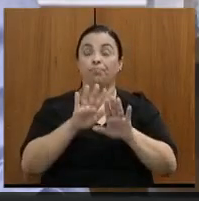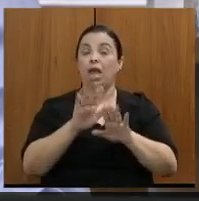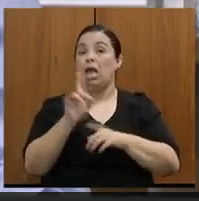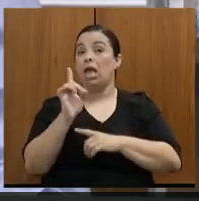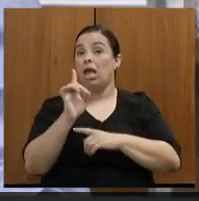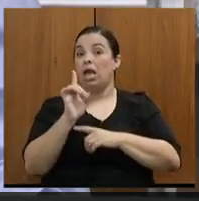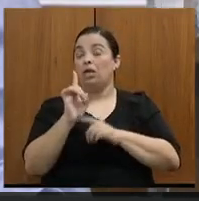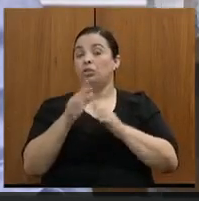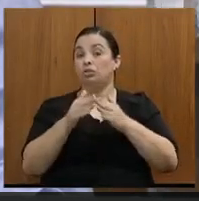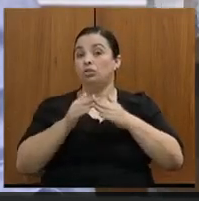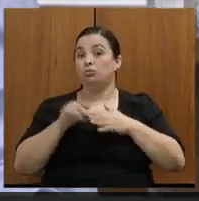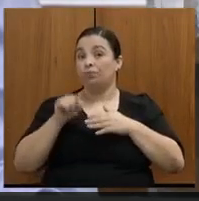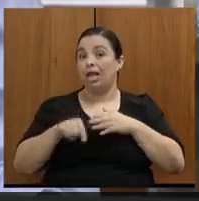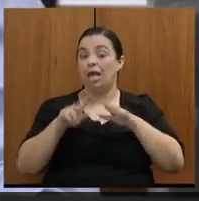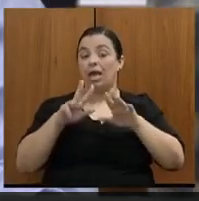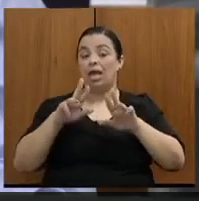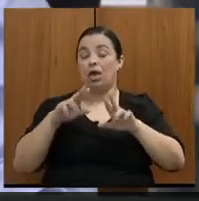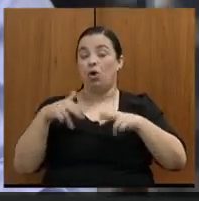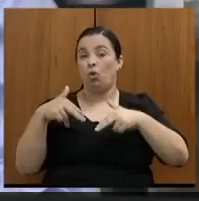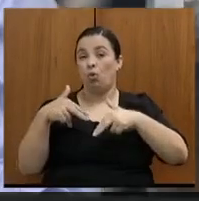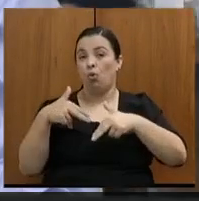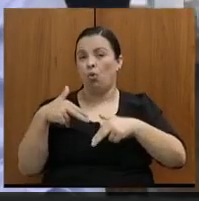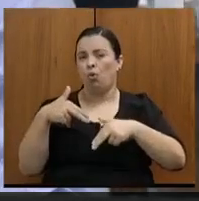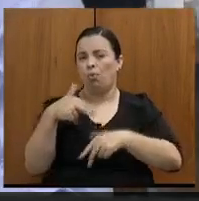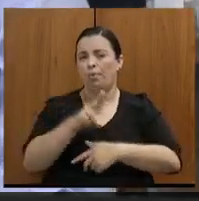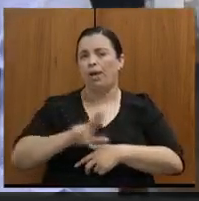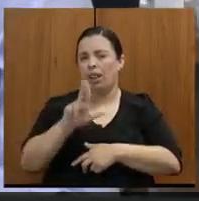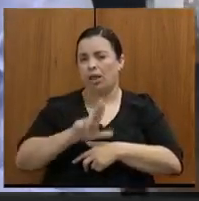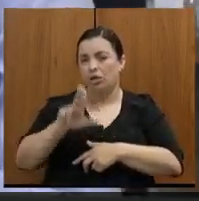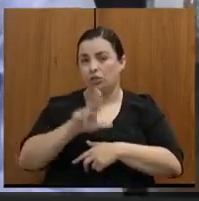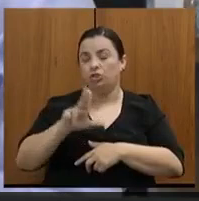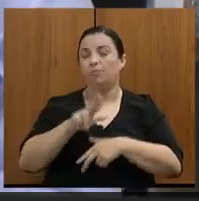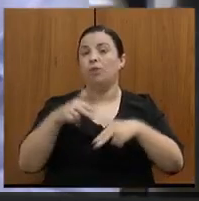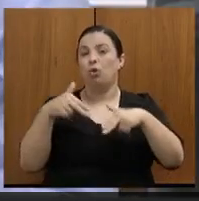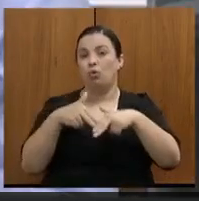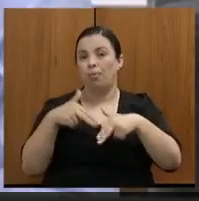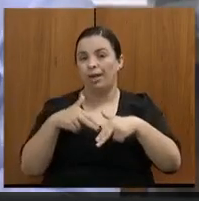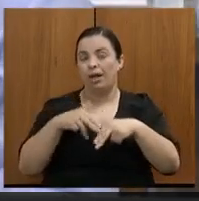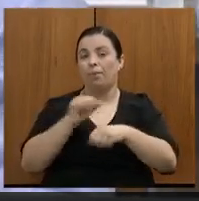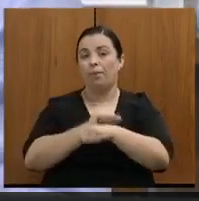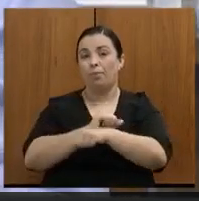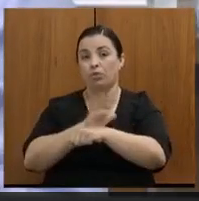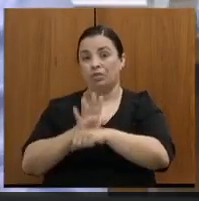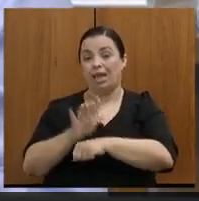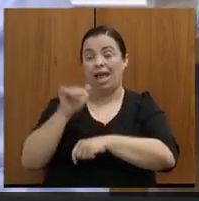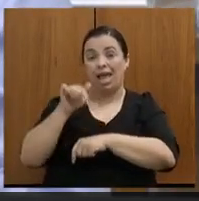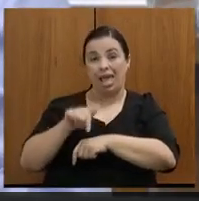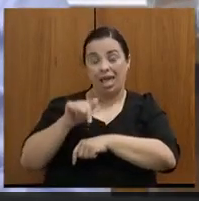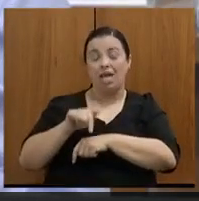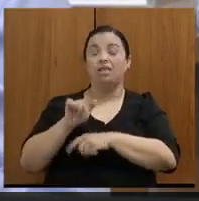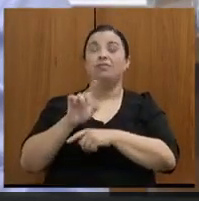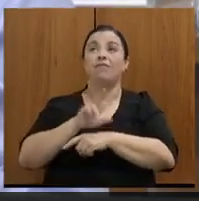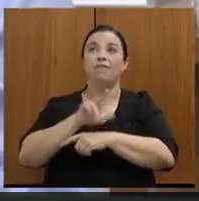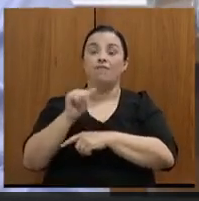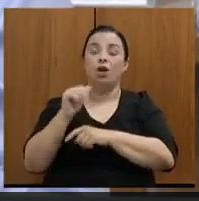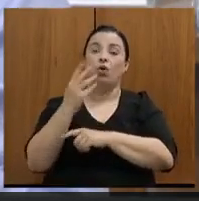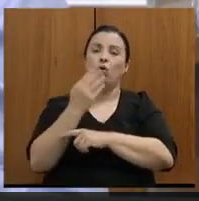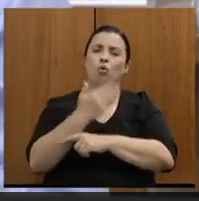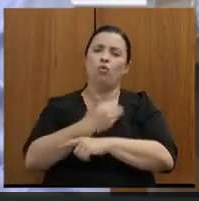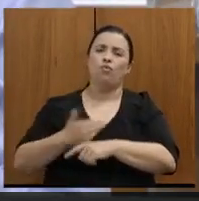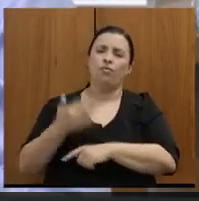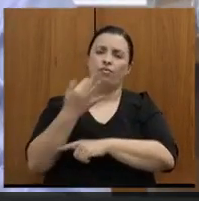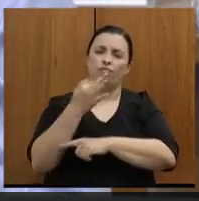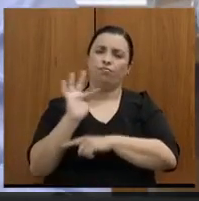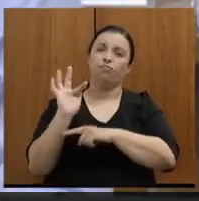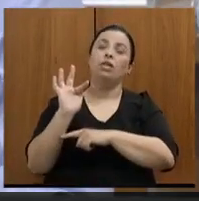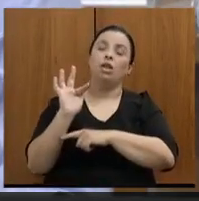e Montes Claros, que vão ser concedidos pelo governo federal no âmbito da sétima rodada, juntamente com